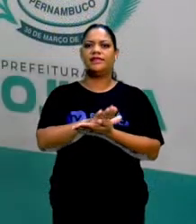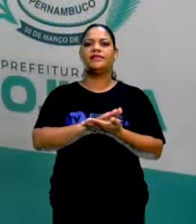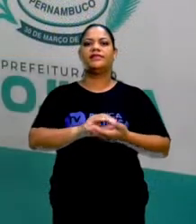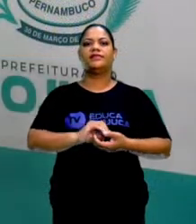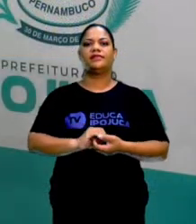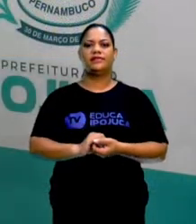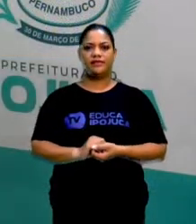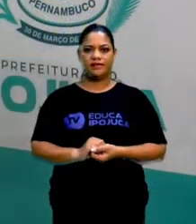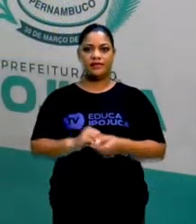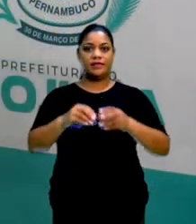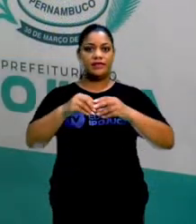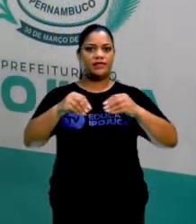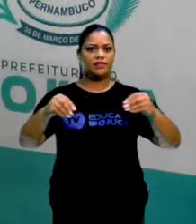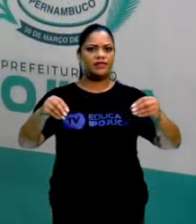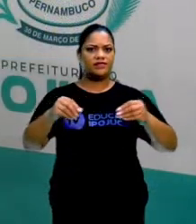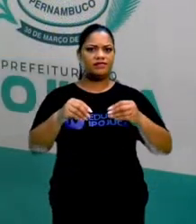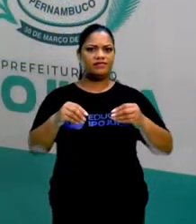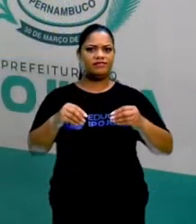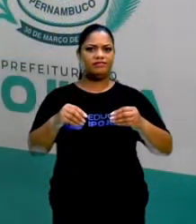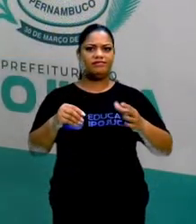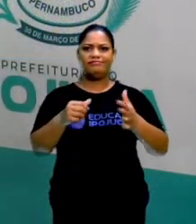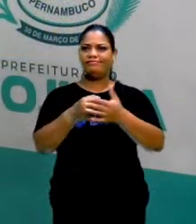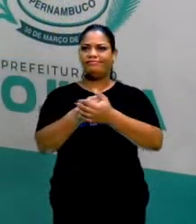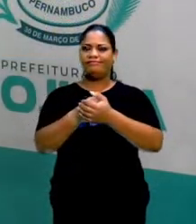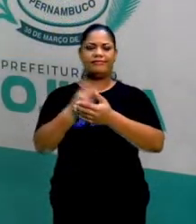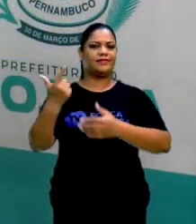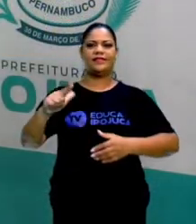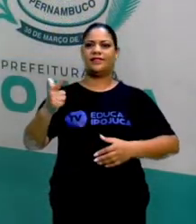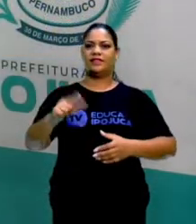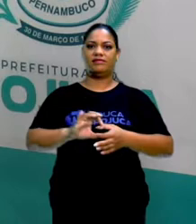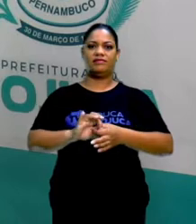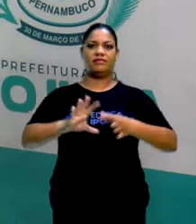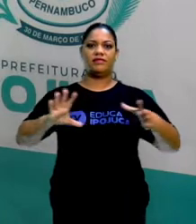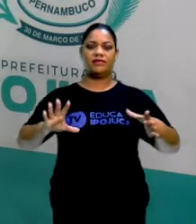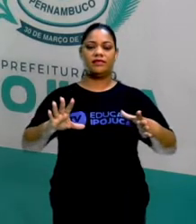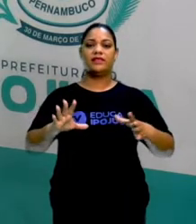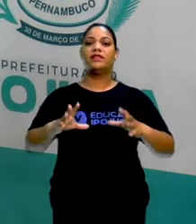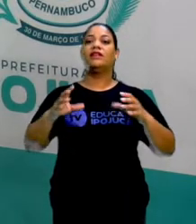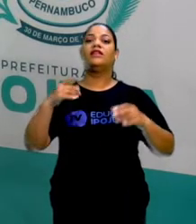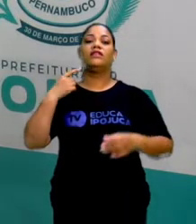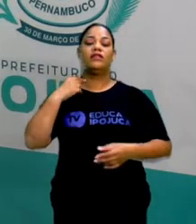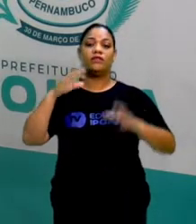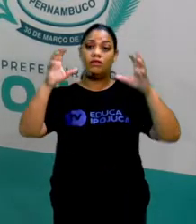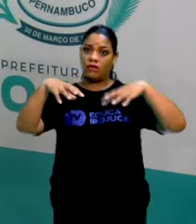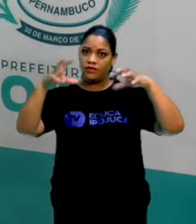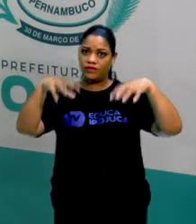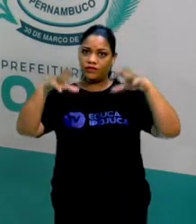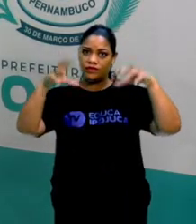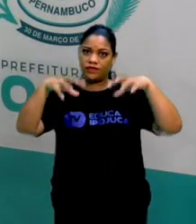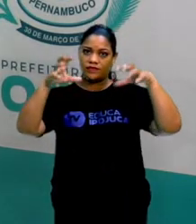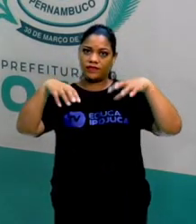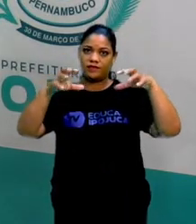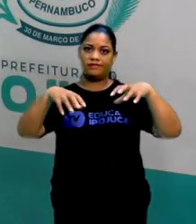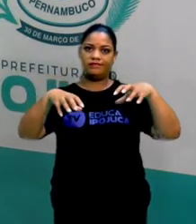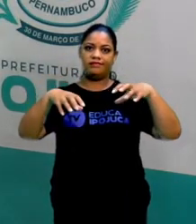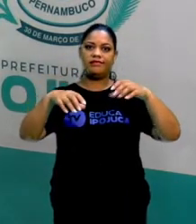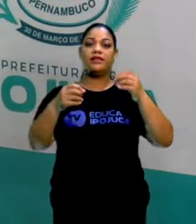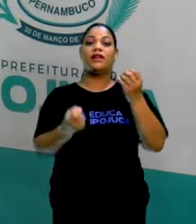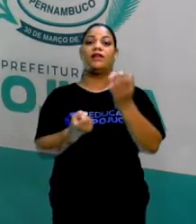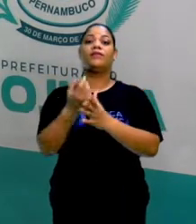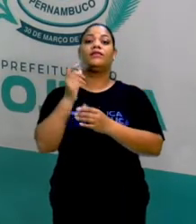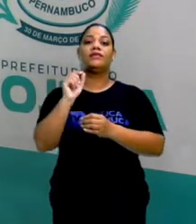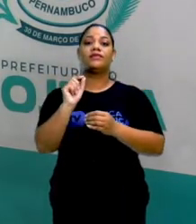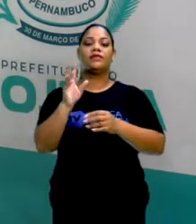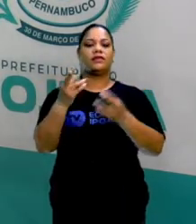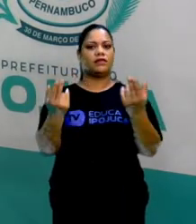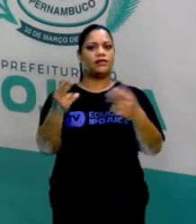nenhuma, aquela terra está totalmente desprotegida. Está muito sujeito quando vier uma suja, uma chuva, ocasionar isso aqui que a gente está vendo nessa